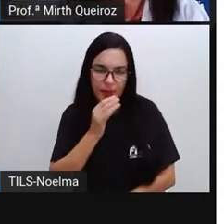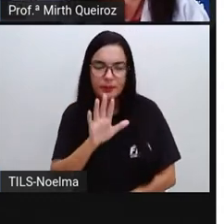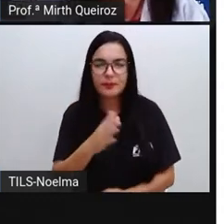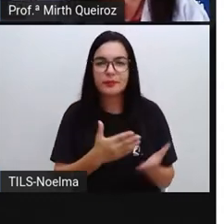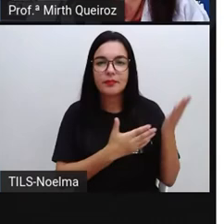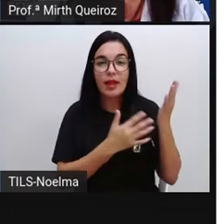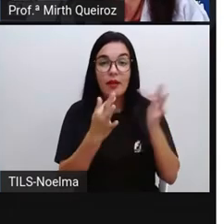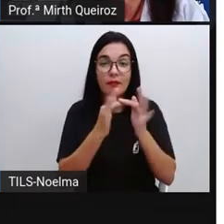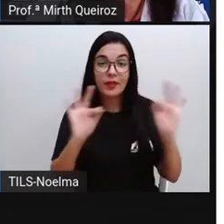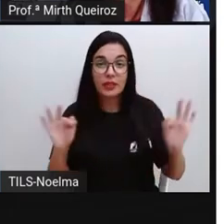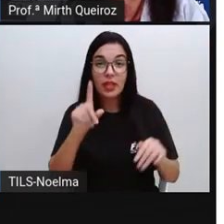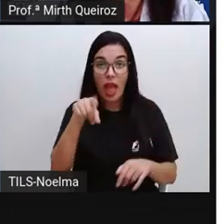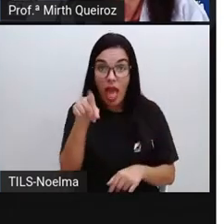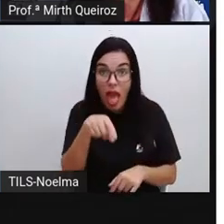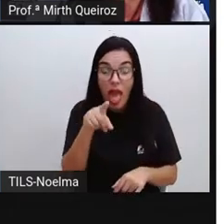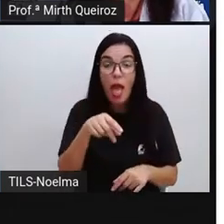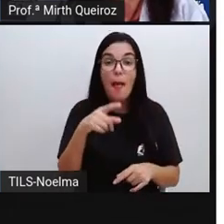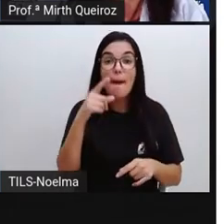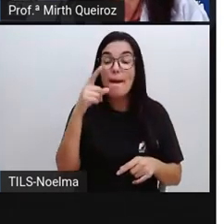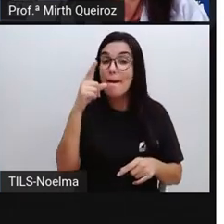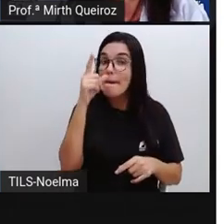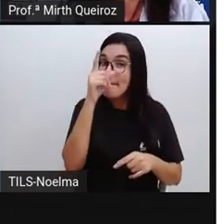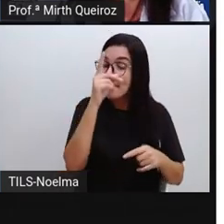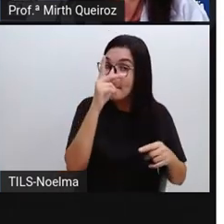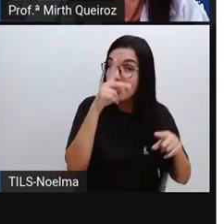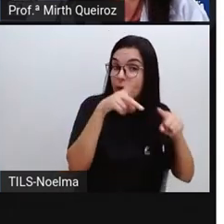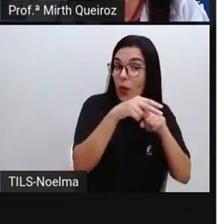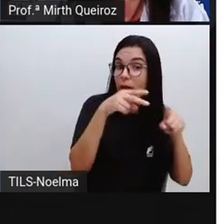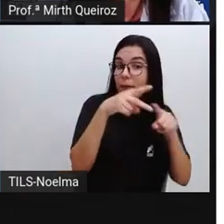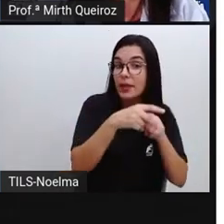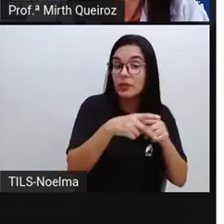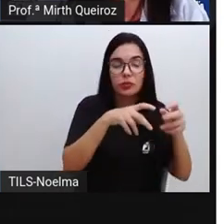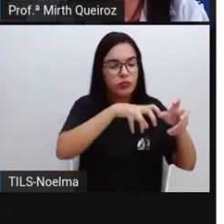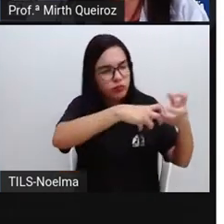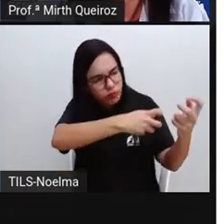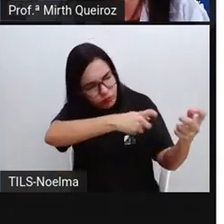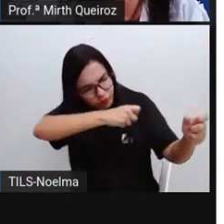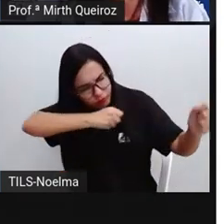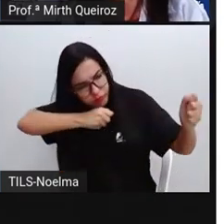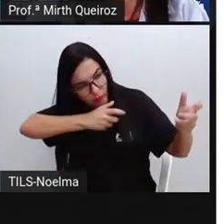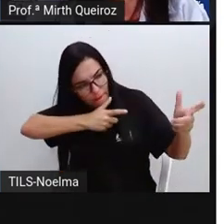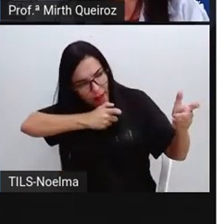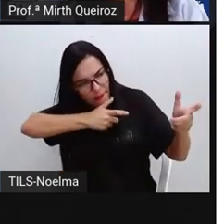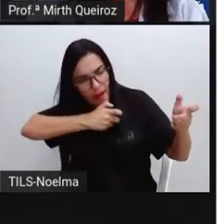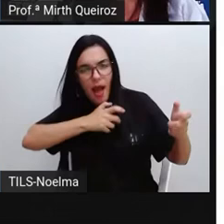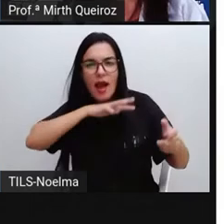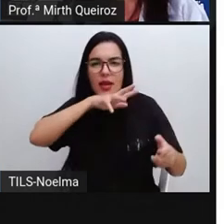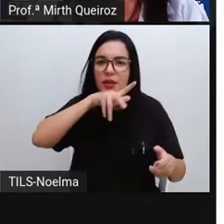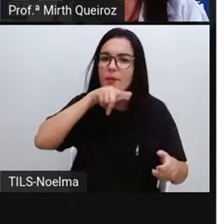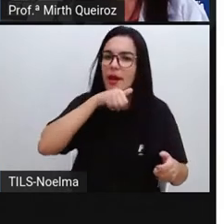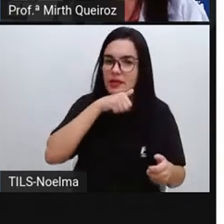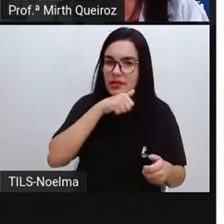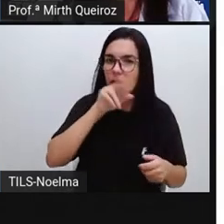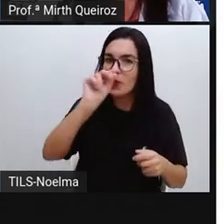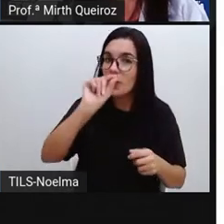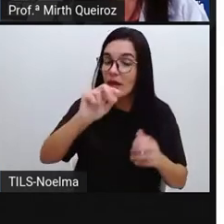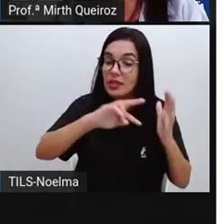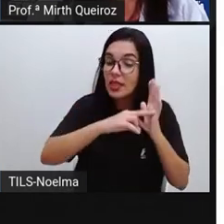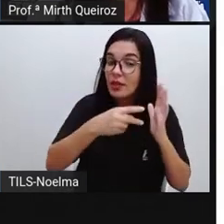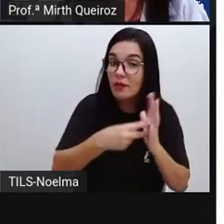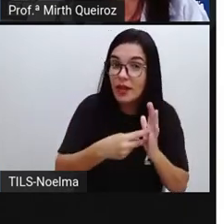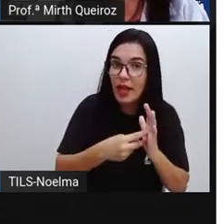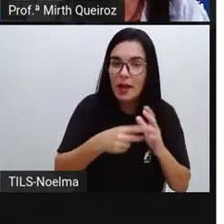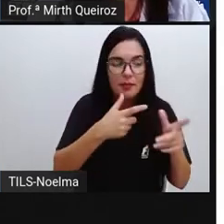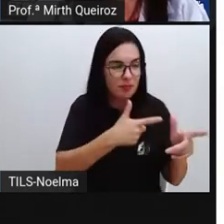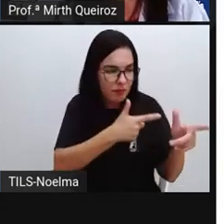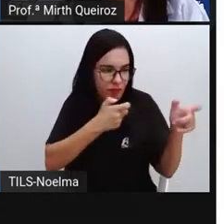exemplo, é proibido caçar animais nessa área. Significa perseguir, capturar, né? Esse caçar aí, se